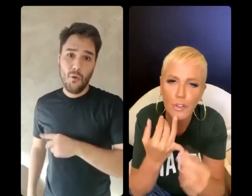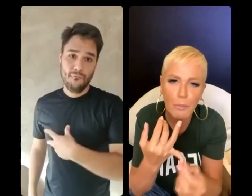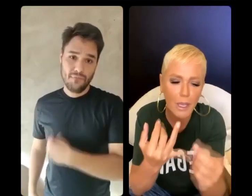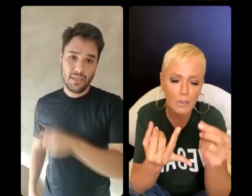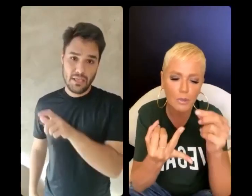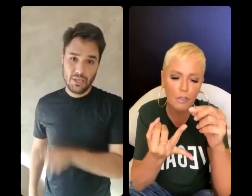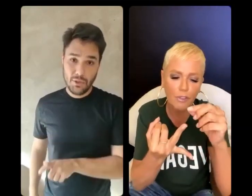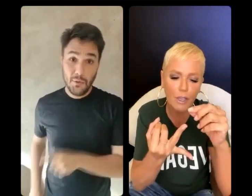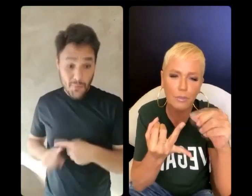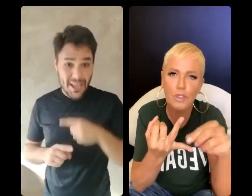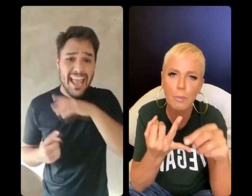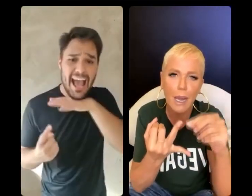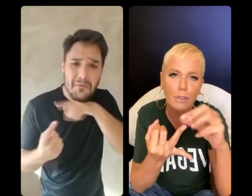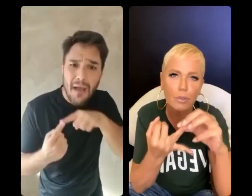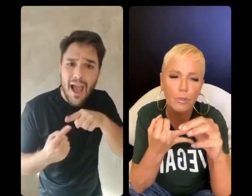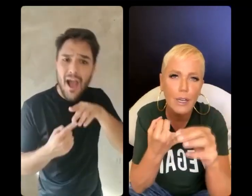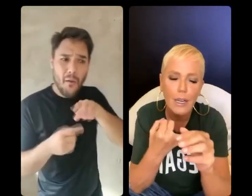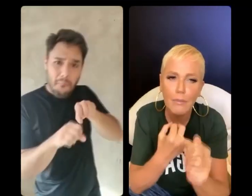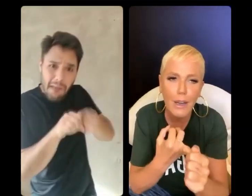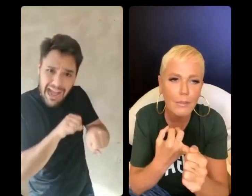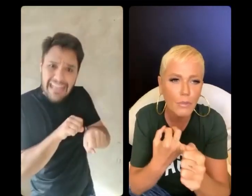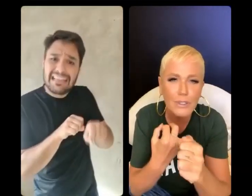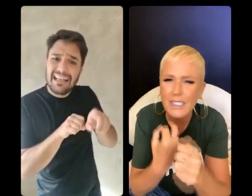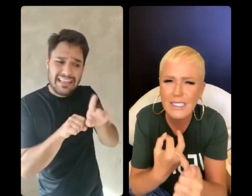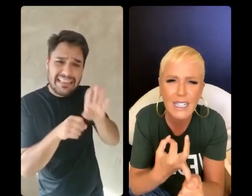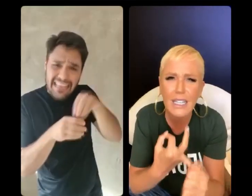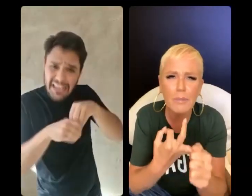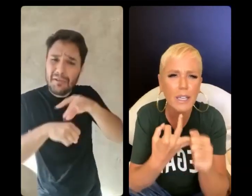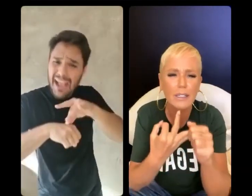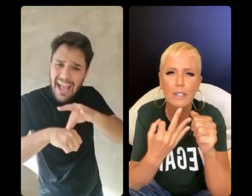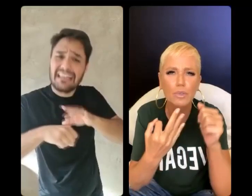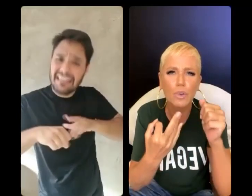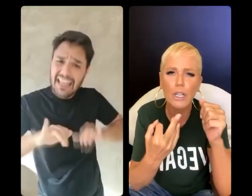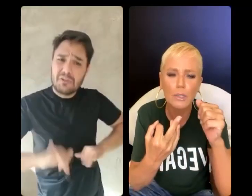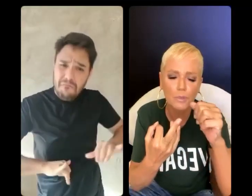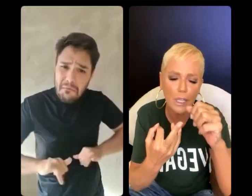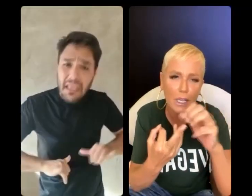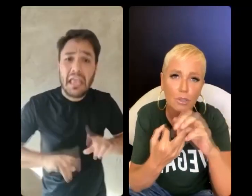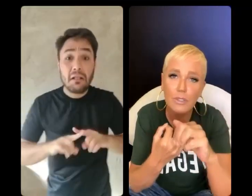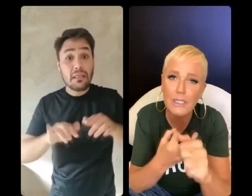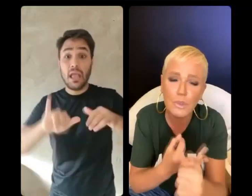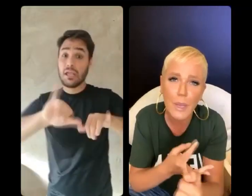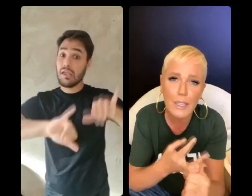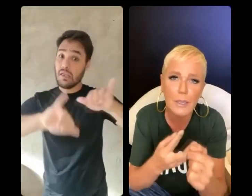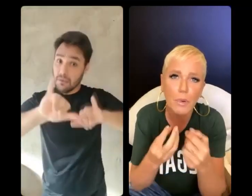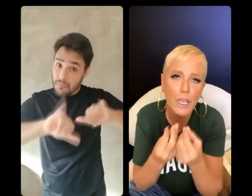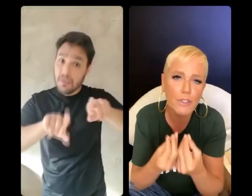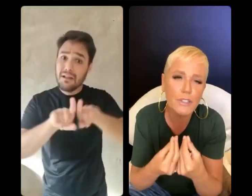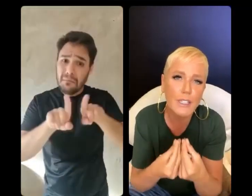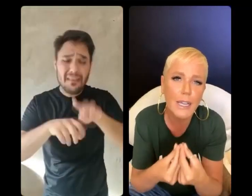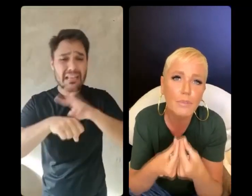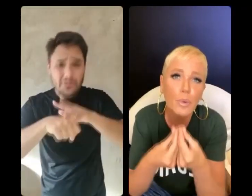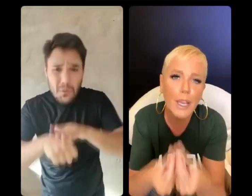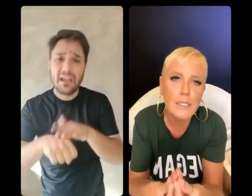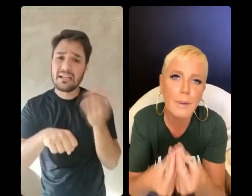sofrimento, que vêm para o seu prato, com tanta química dentro do organismo deles, com tanta doença, por que